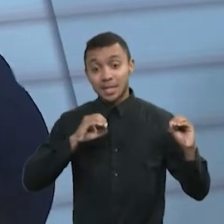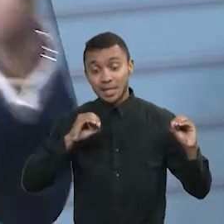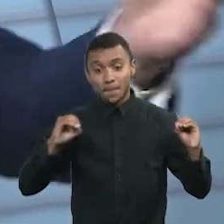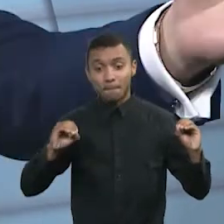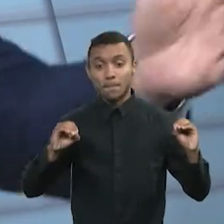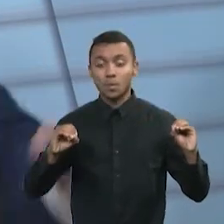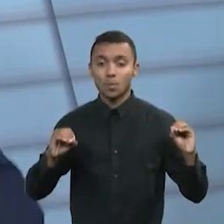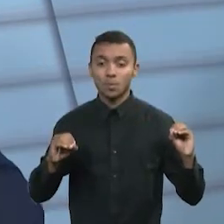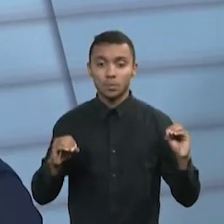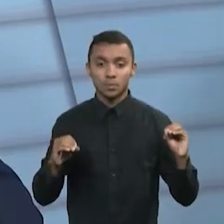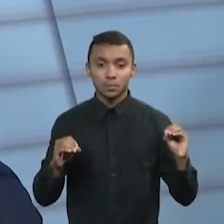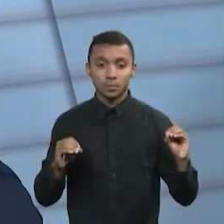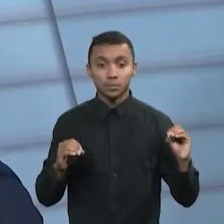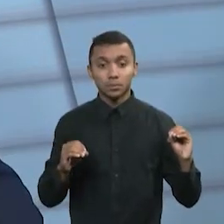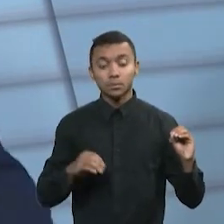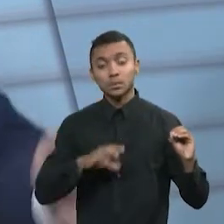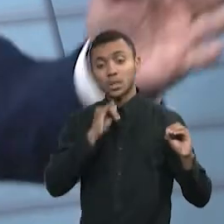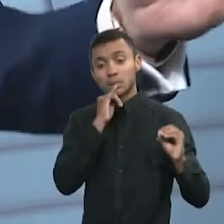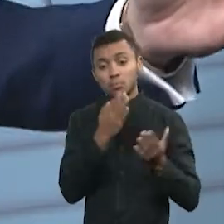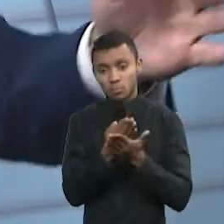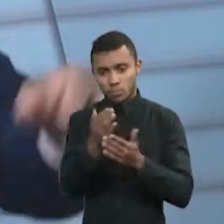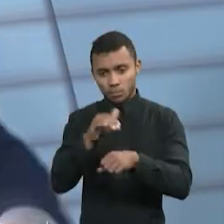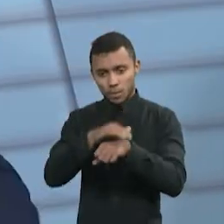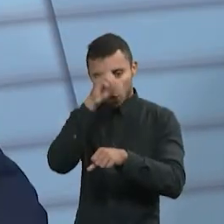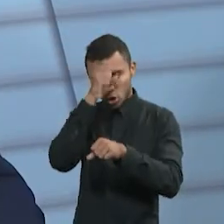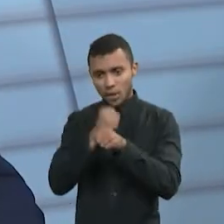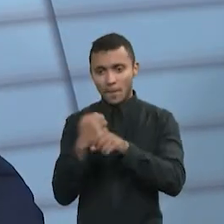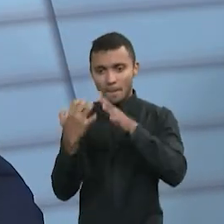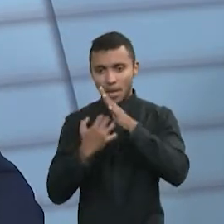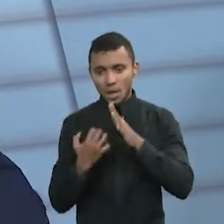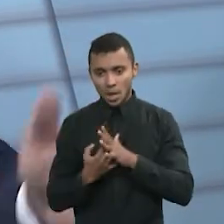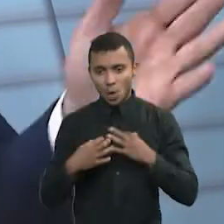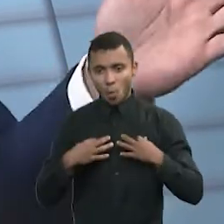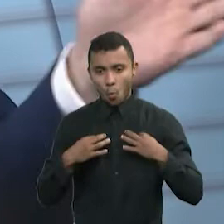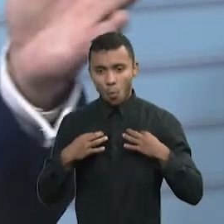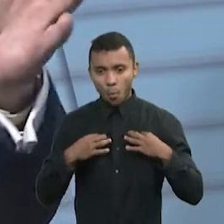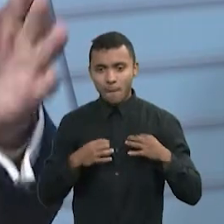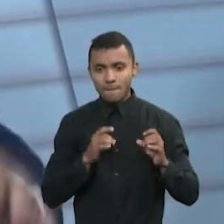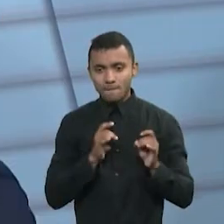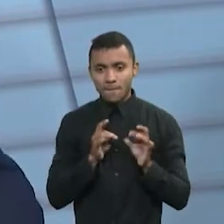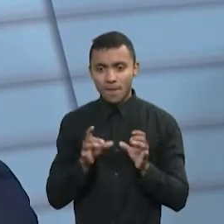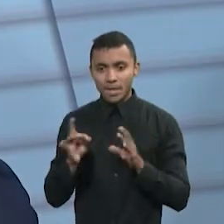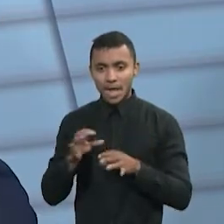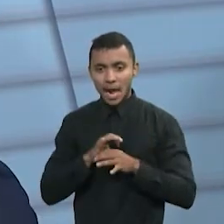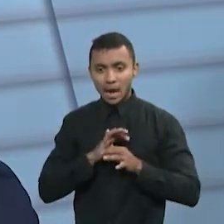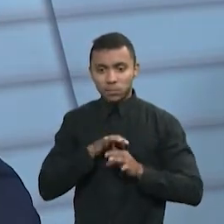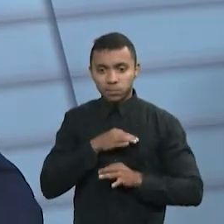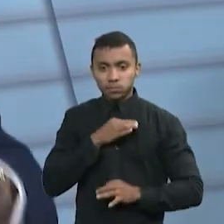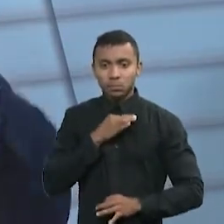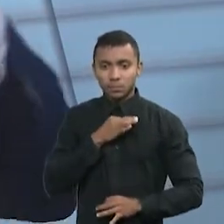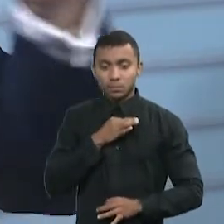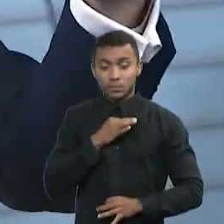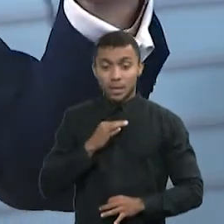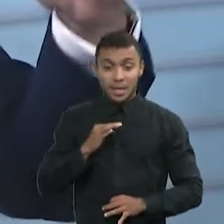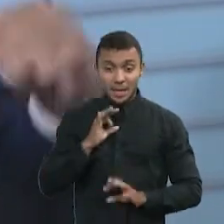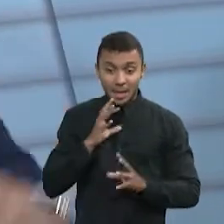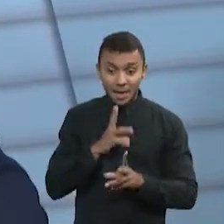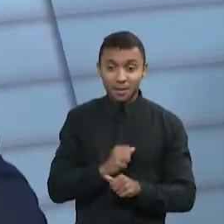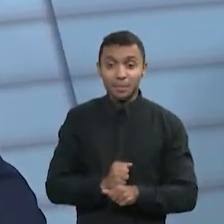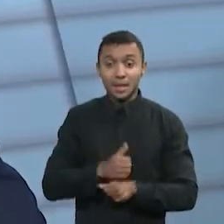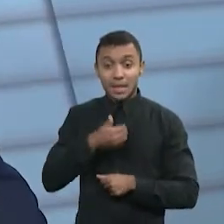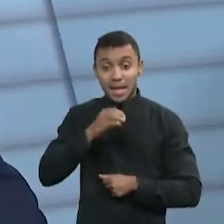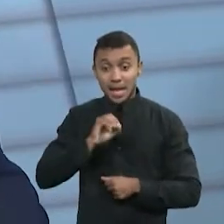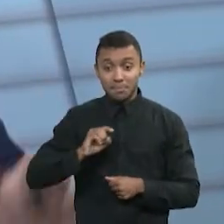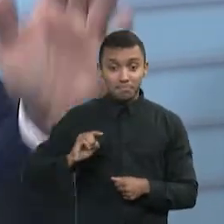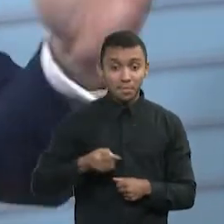Imagina, Renato, que você tem uma confecção, você vende gravata e para você vender 10 mil gravatas a R 18,00, você chega no limite